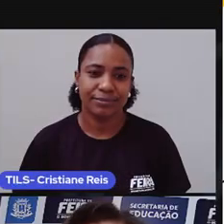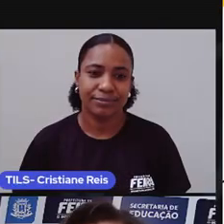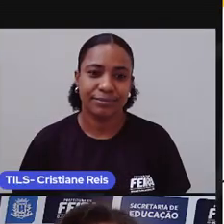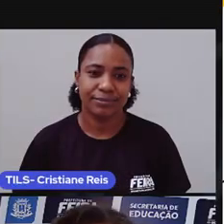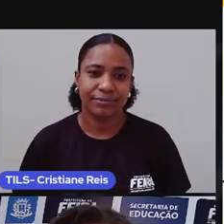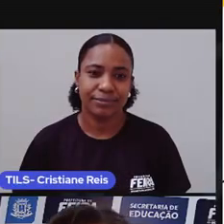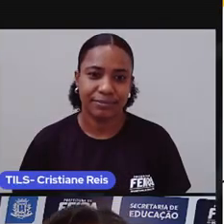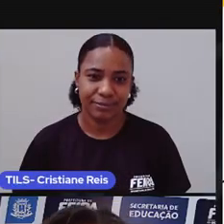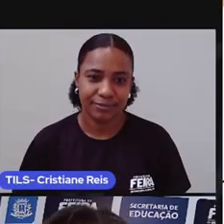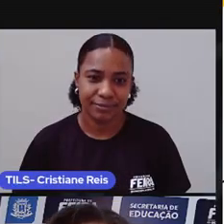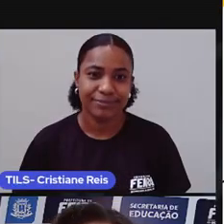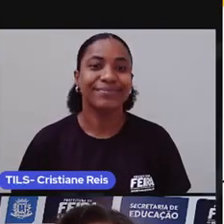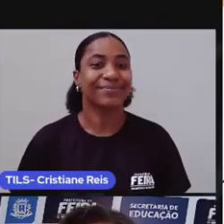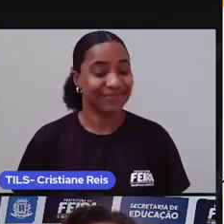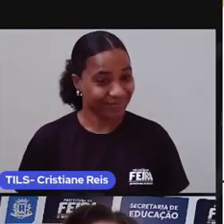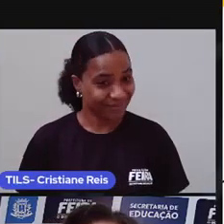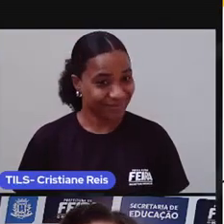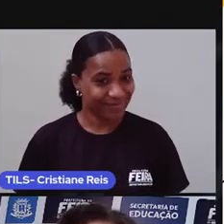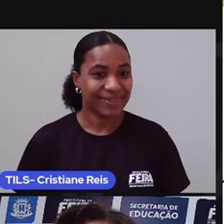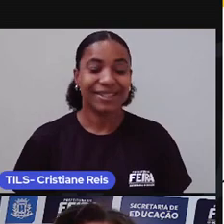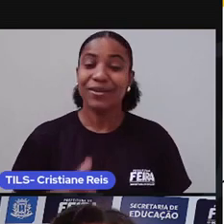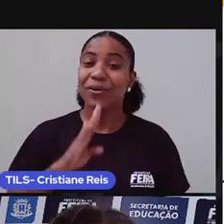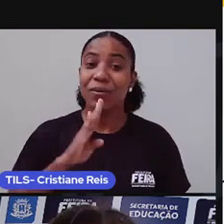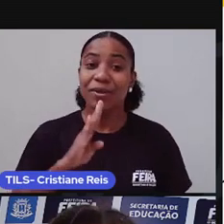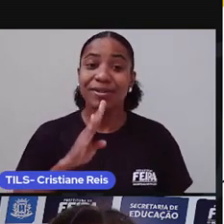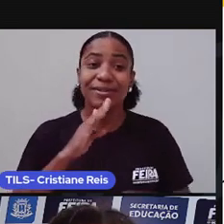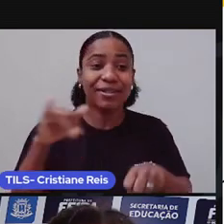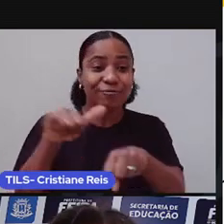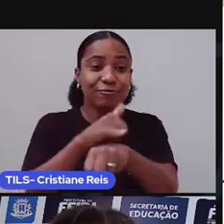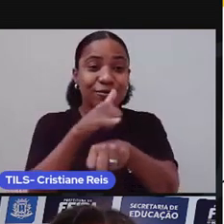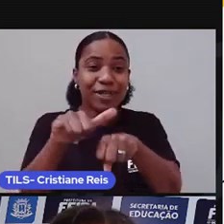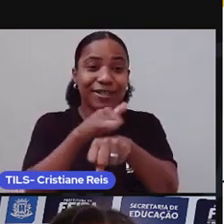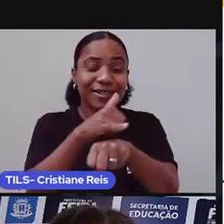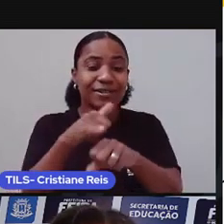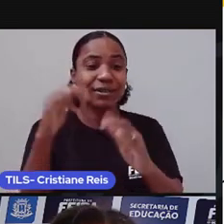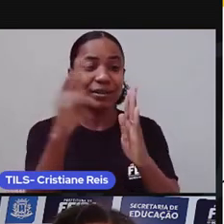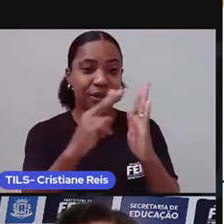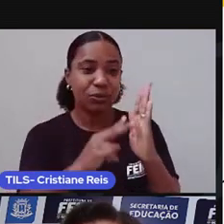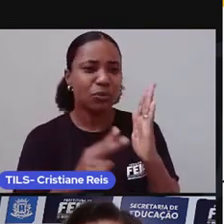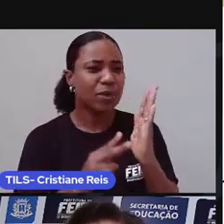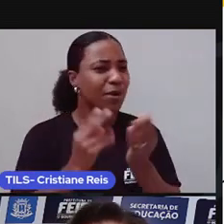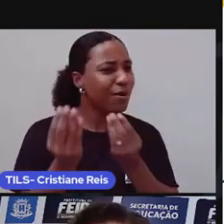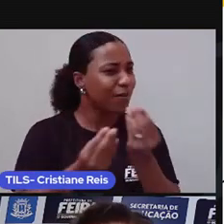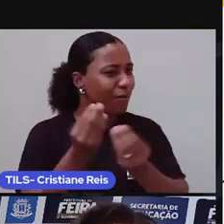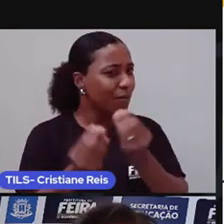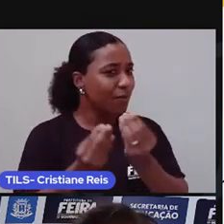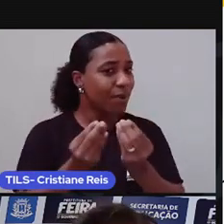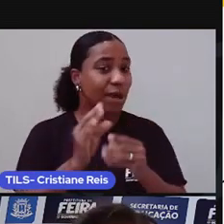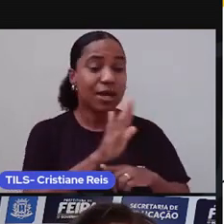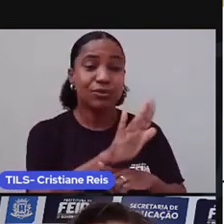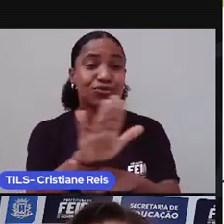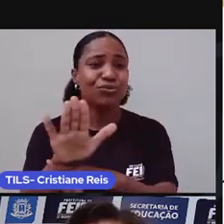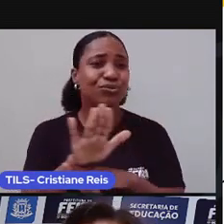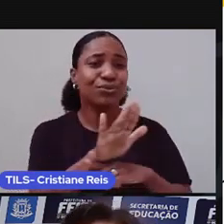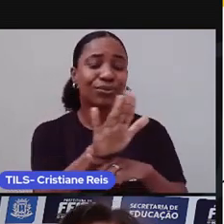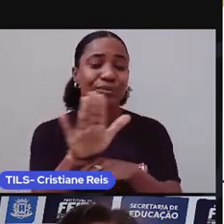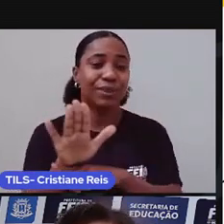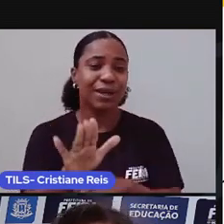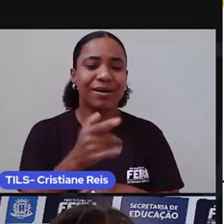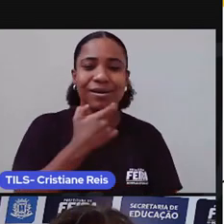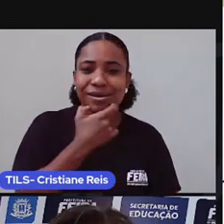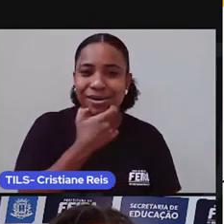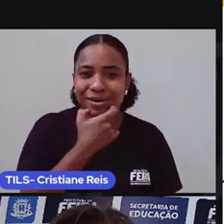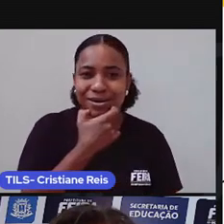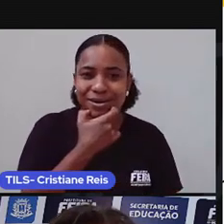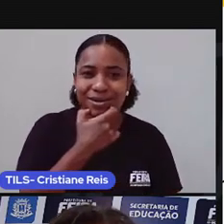Vamos, então, conhecer algumas estratégias de leitura que irão facilitar a compreensão